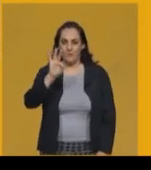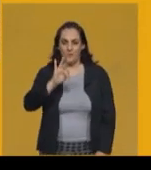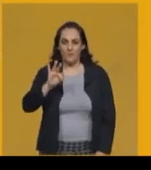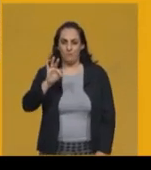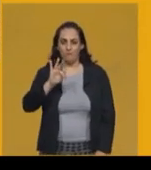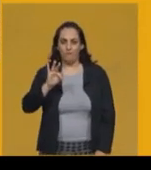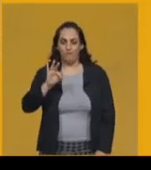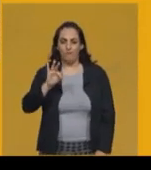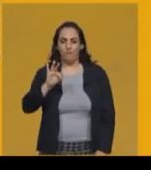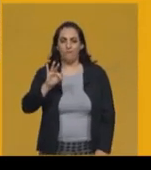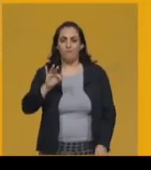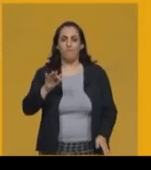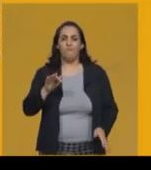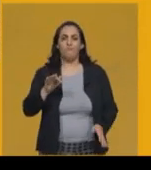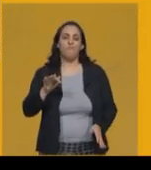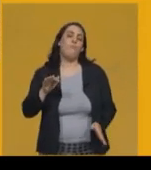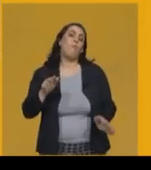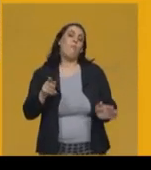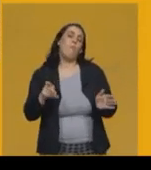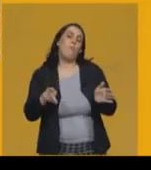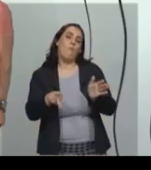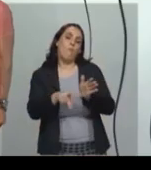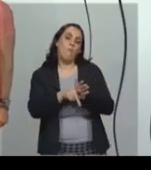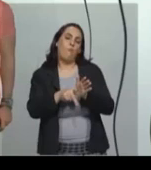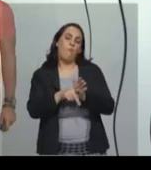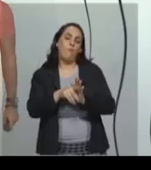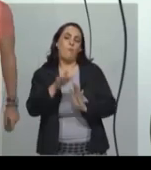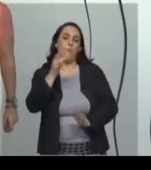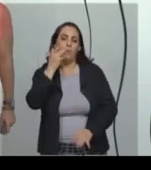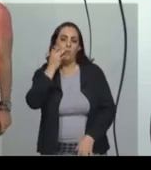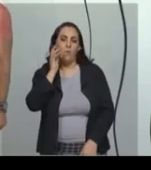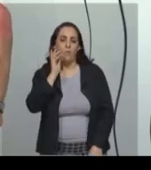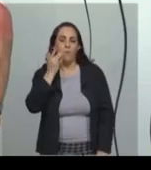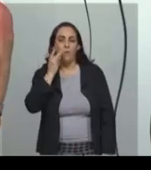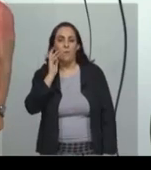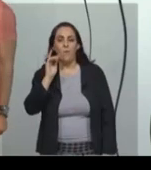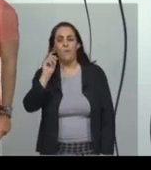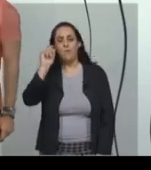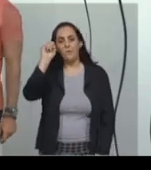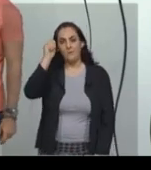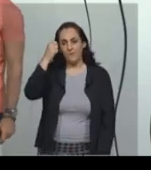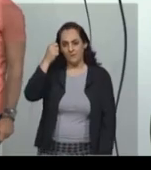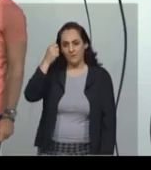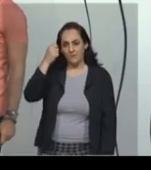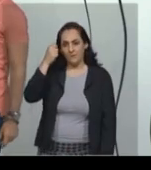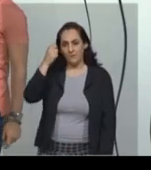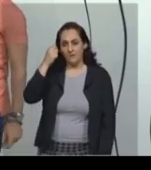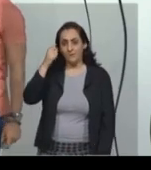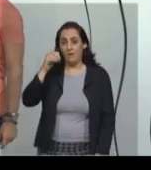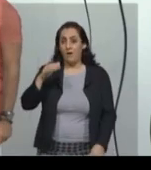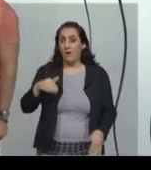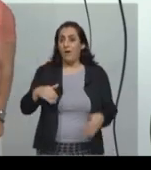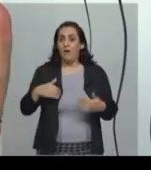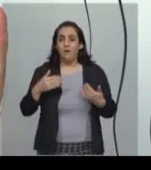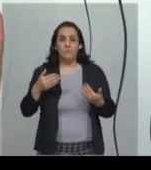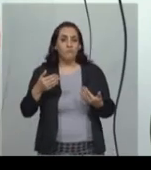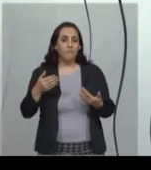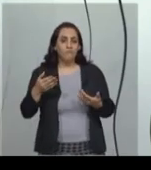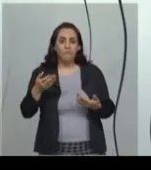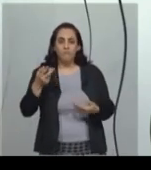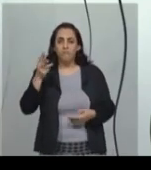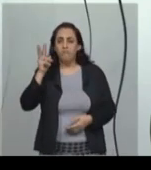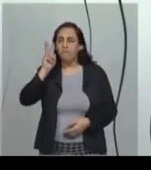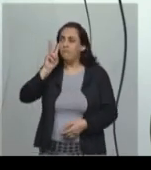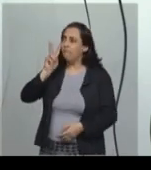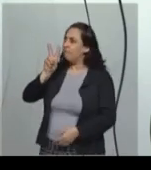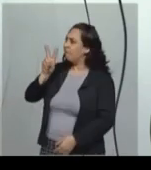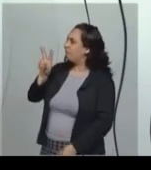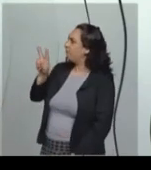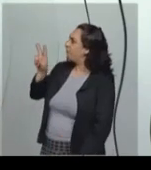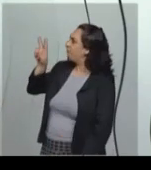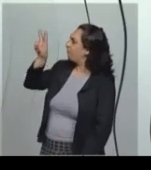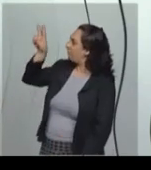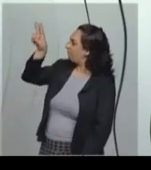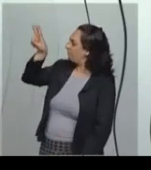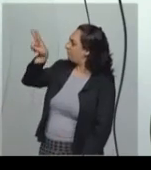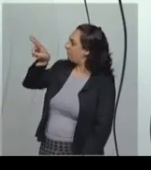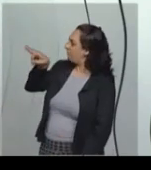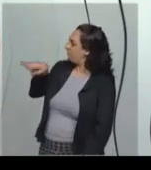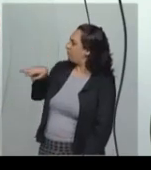Nossa Senhora do Carmo, tudo bem? Então, aqui a gente tem uma parte da